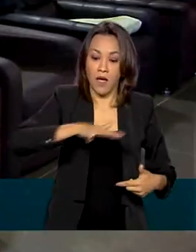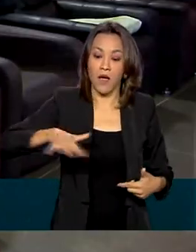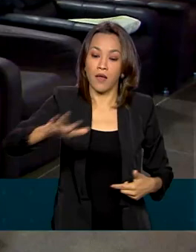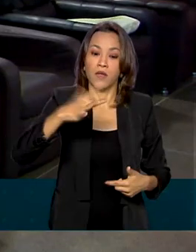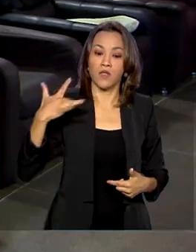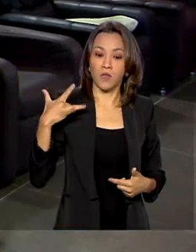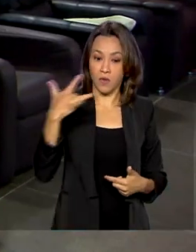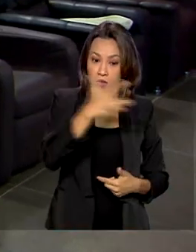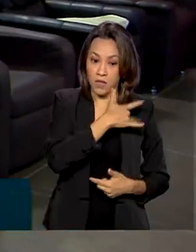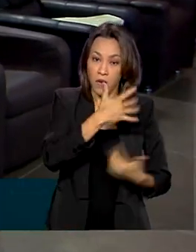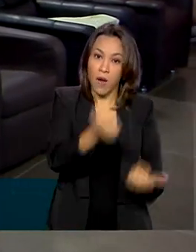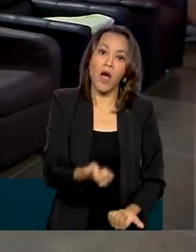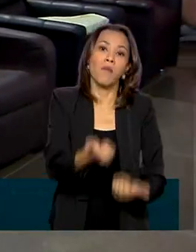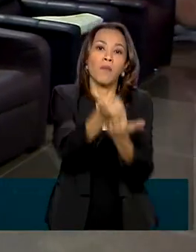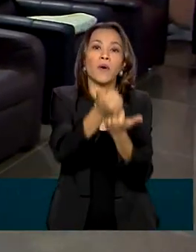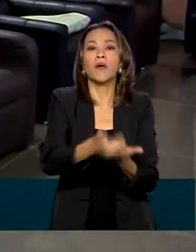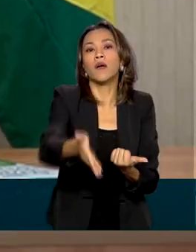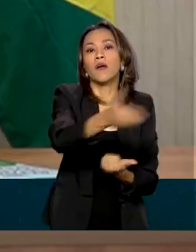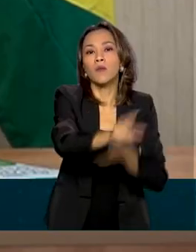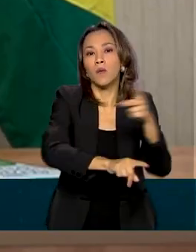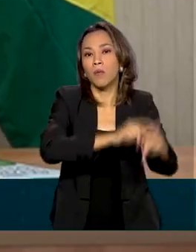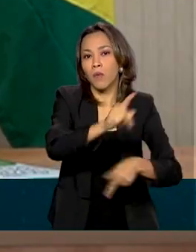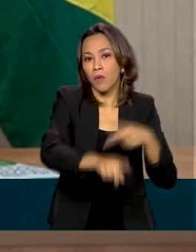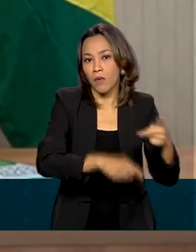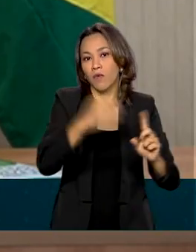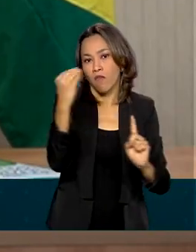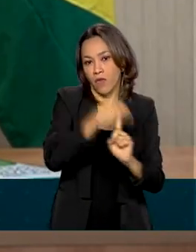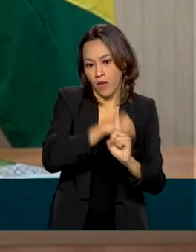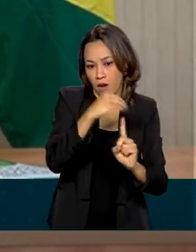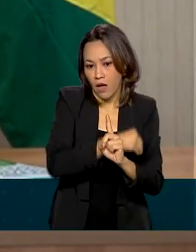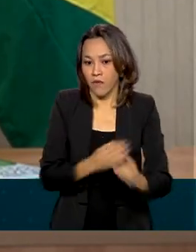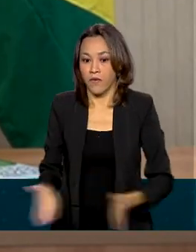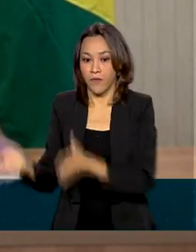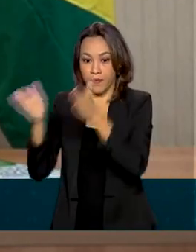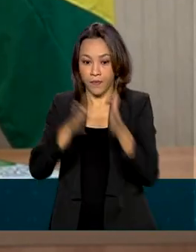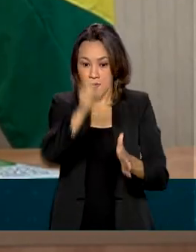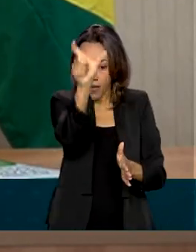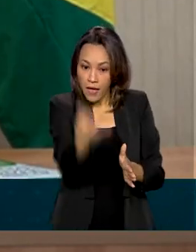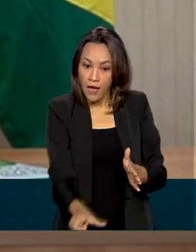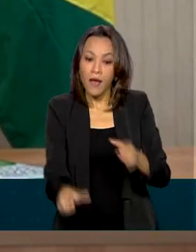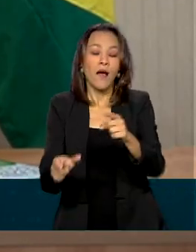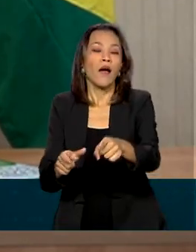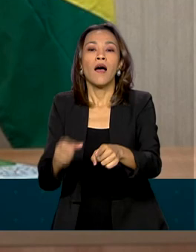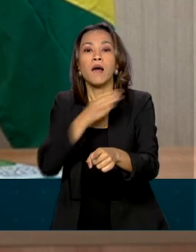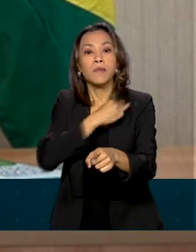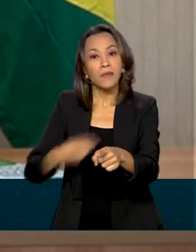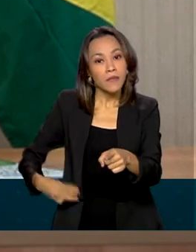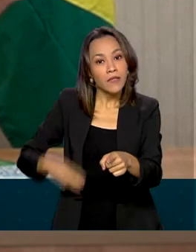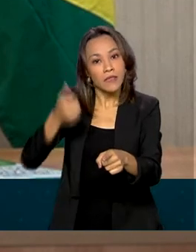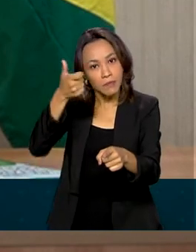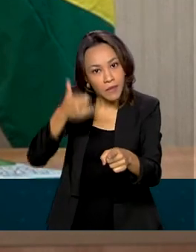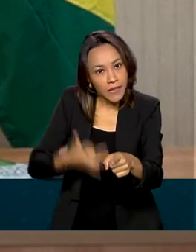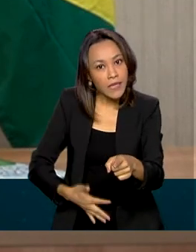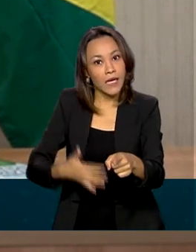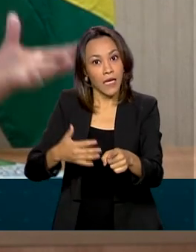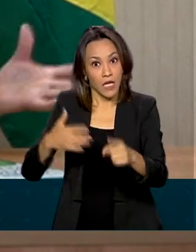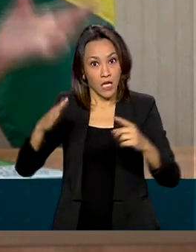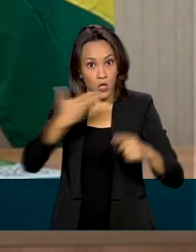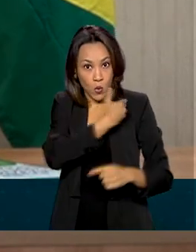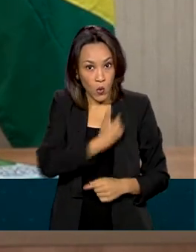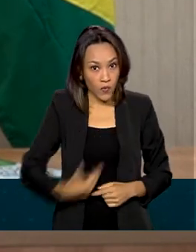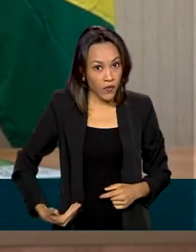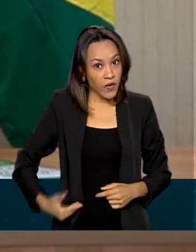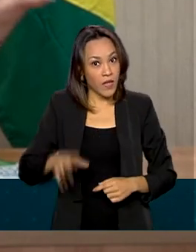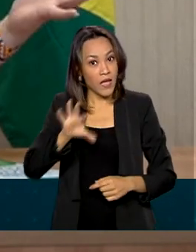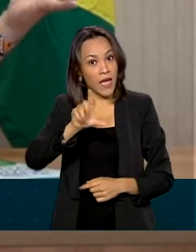em socorro à população vulnerável. A ministra Damares Alves ressalta que o Estado é laico, mas